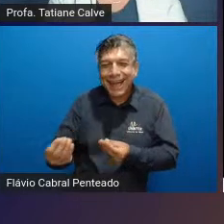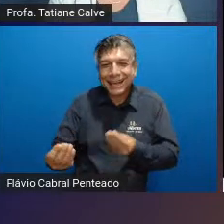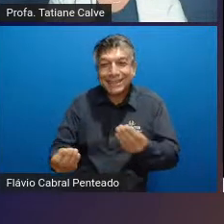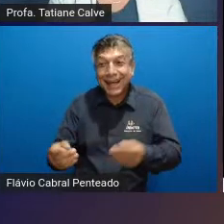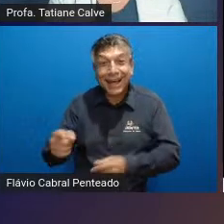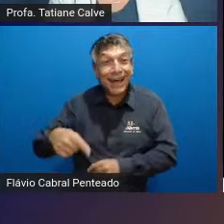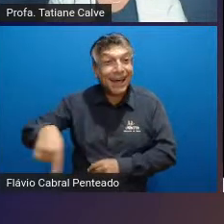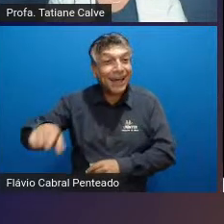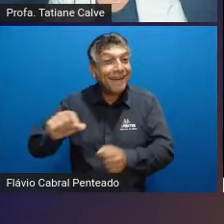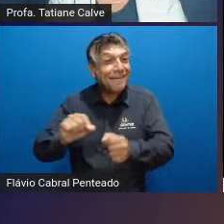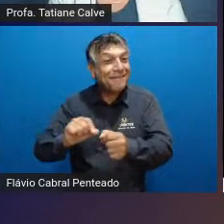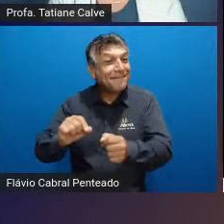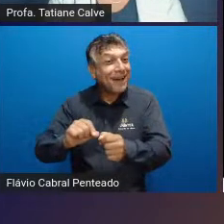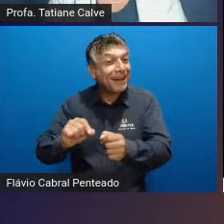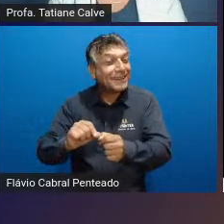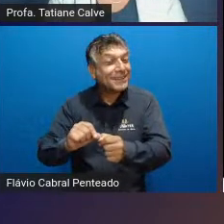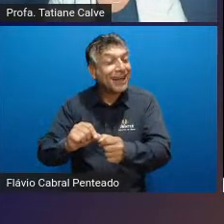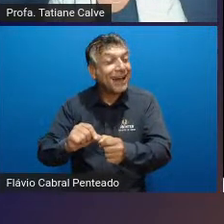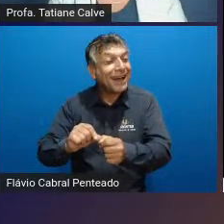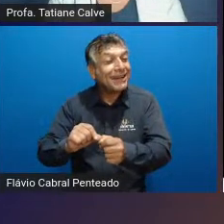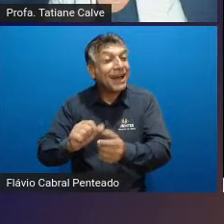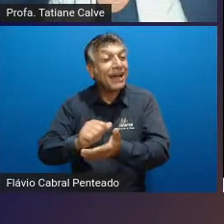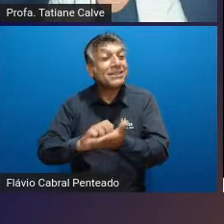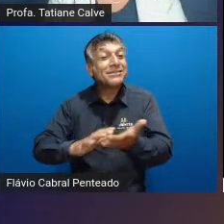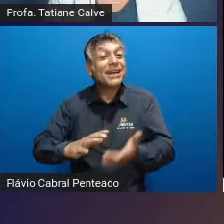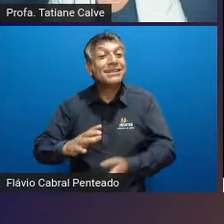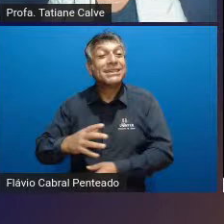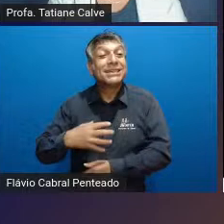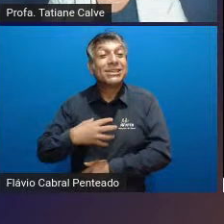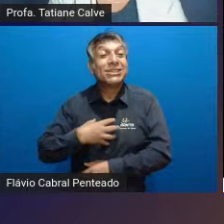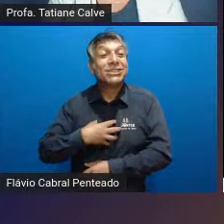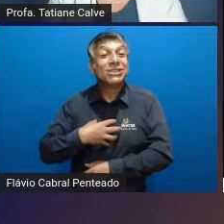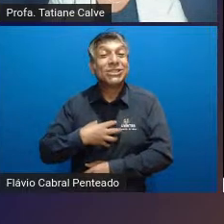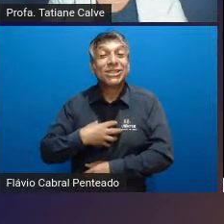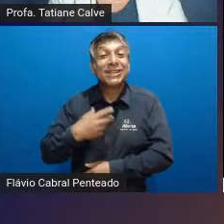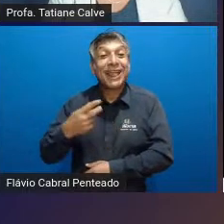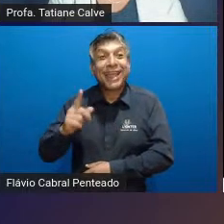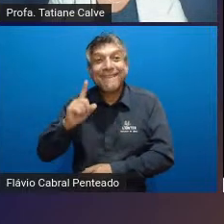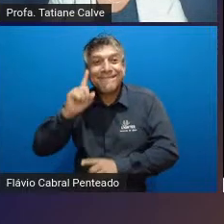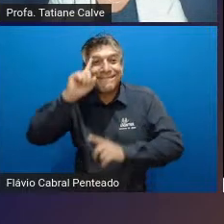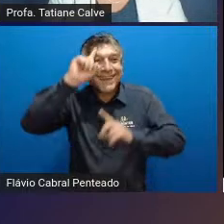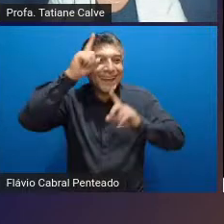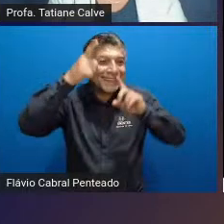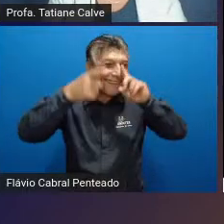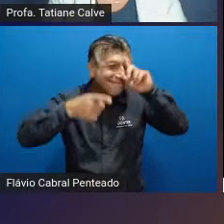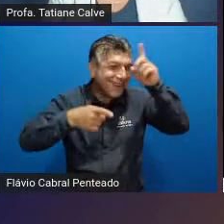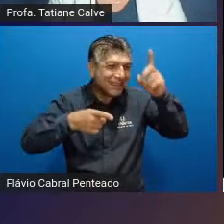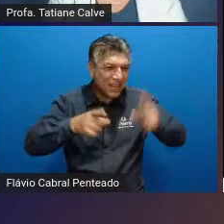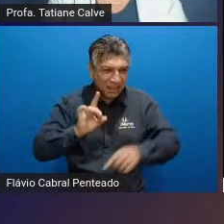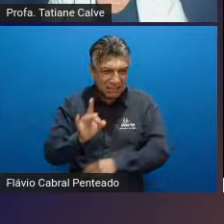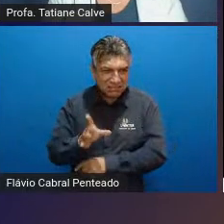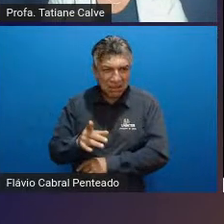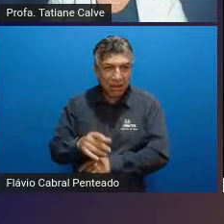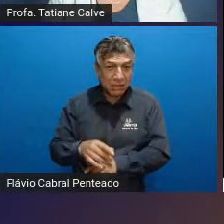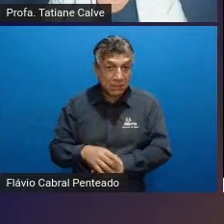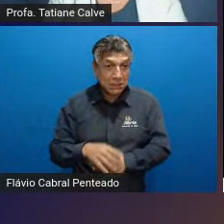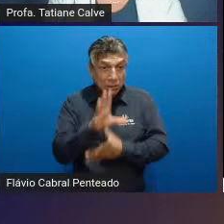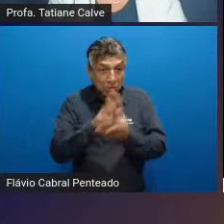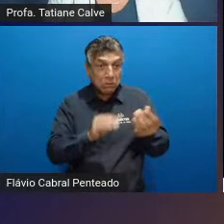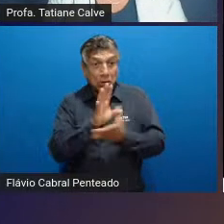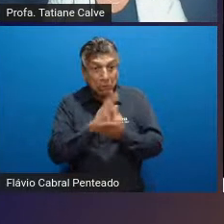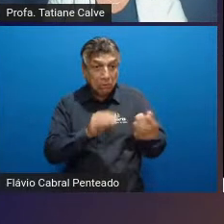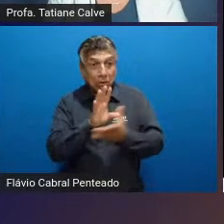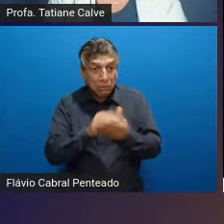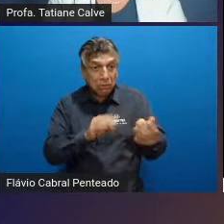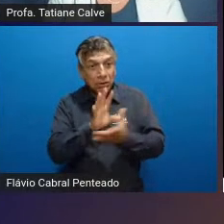realizem essa atividade da forma com que elas criem também e não apenas executem mecanicamente